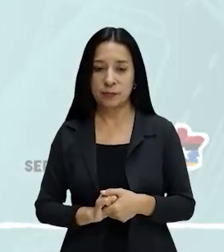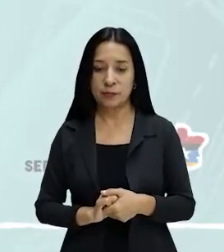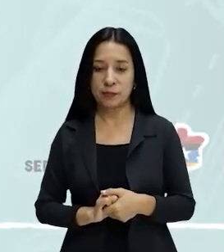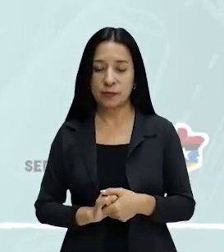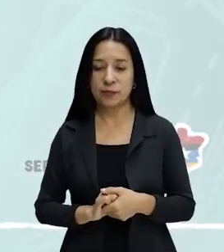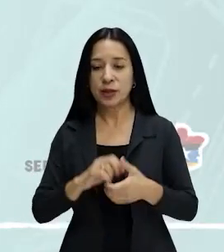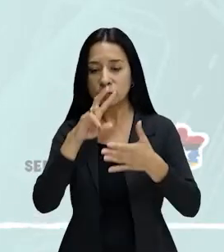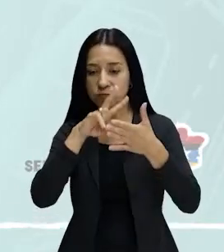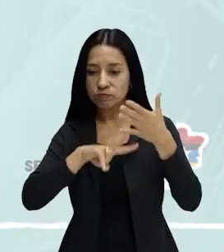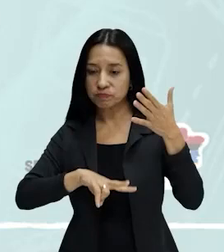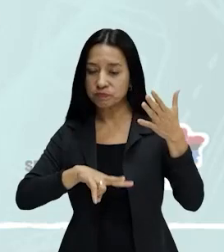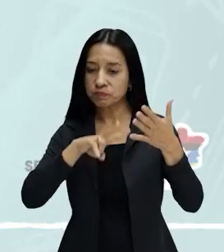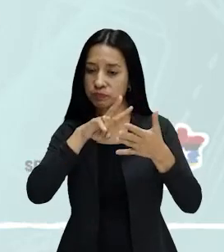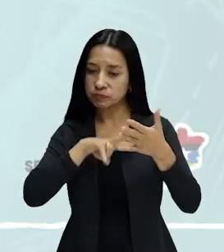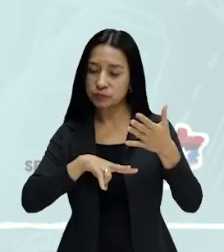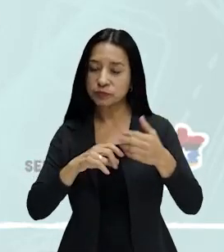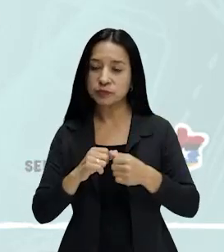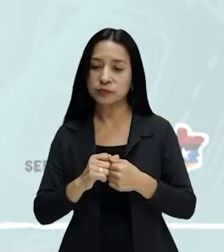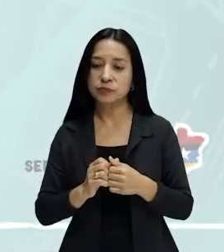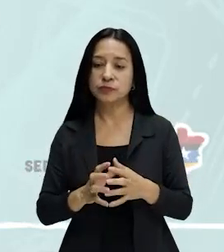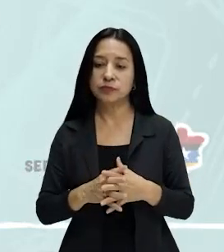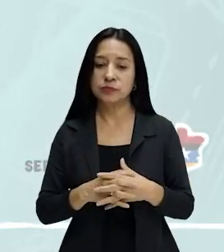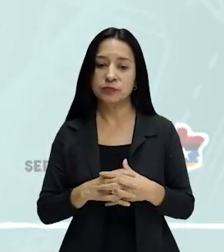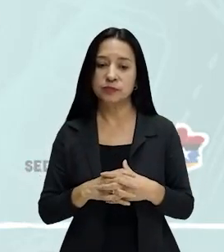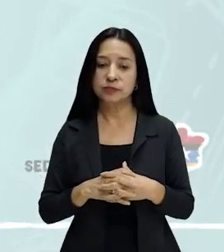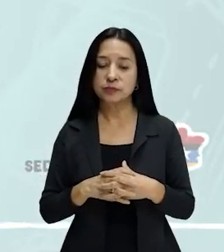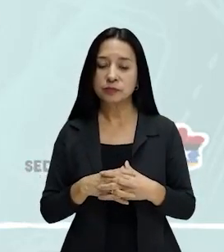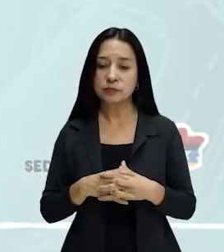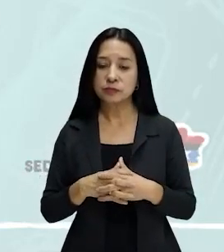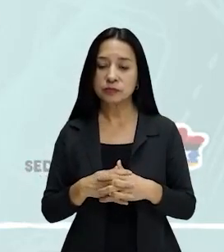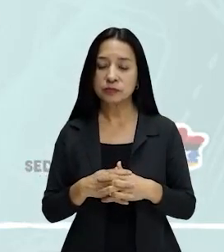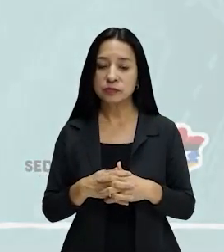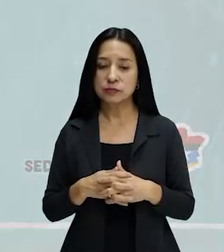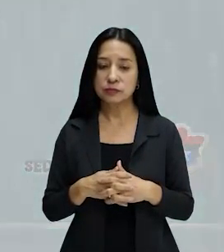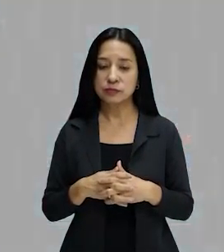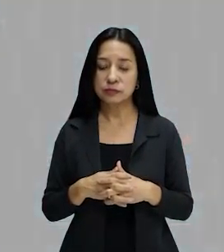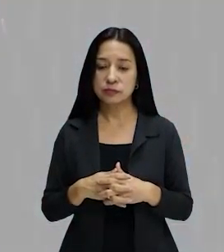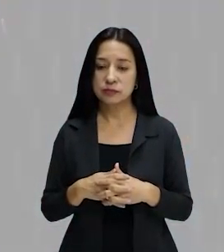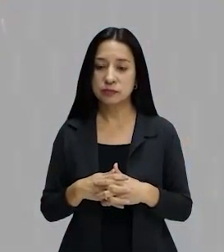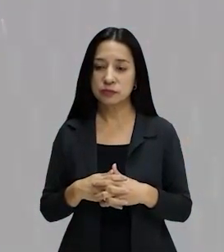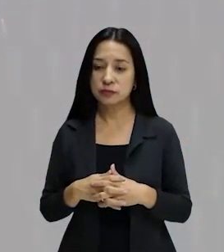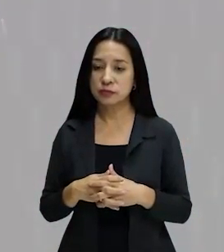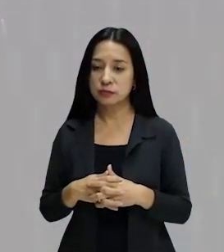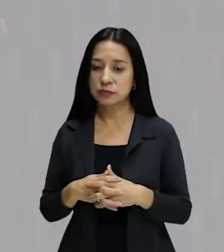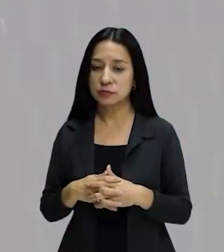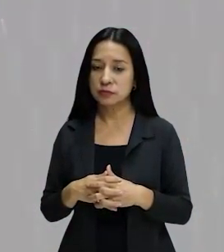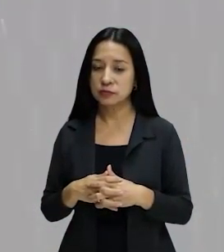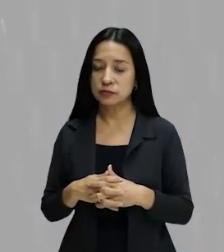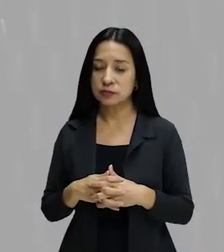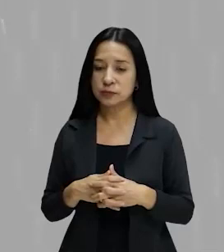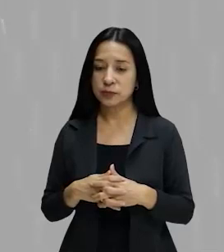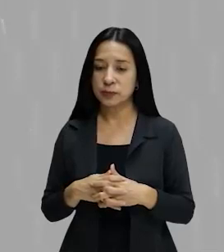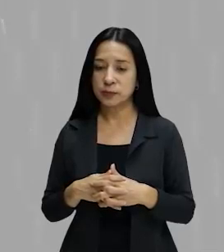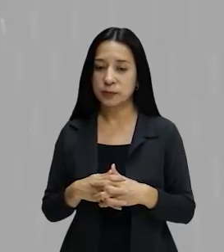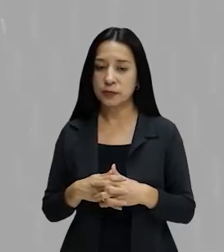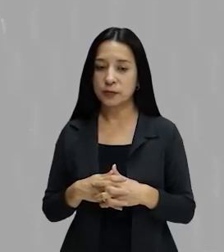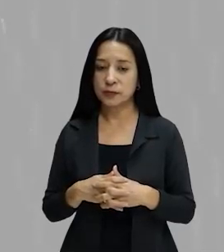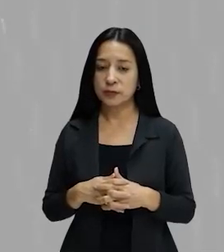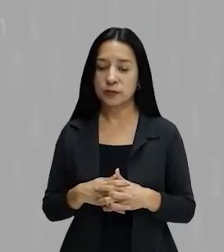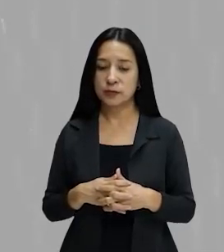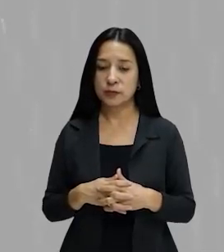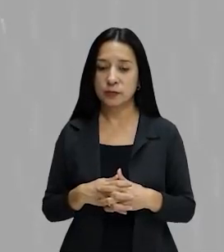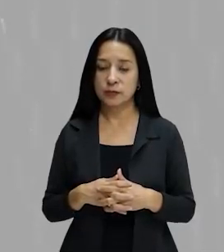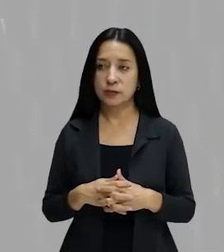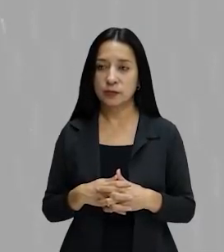se houve necessidade de colocar a preposição ao, aí eu vou saber que vai haver crase antes do substantivo